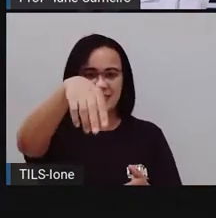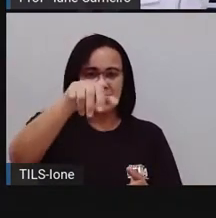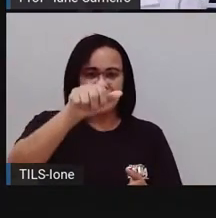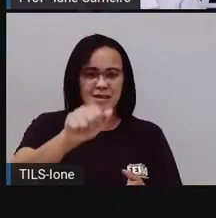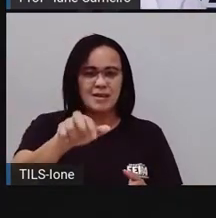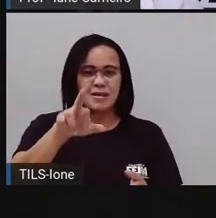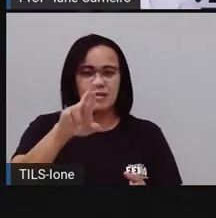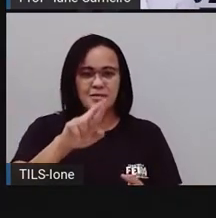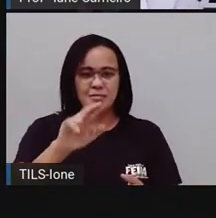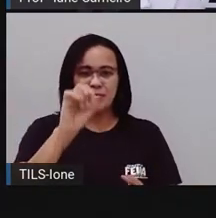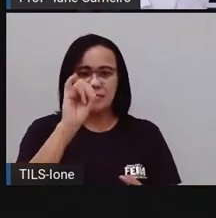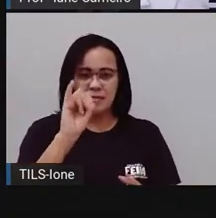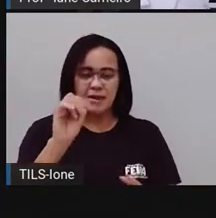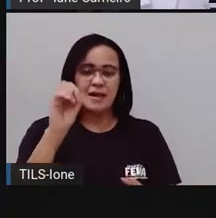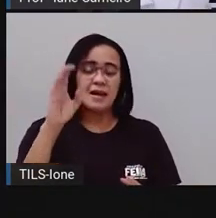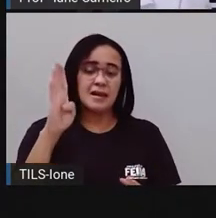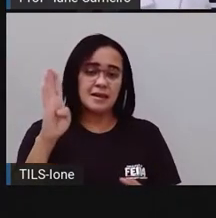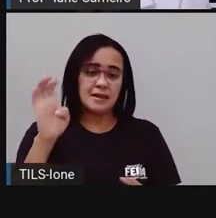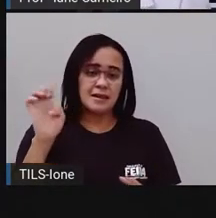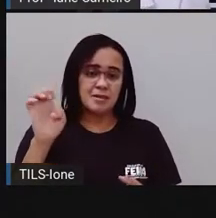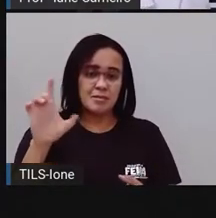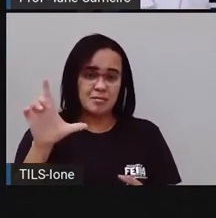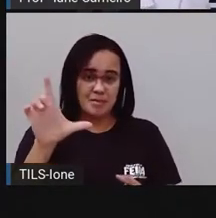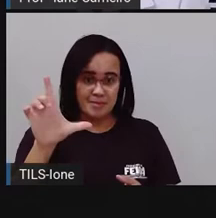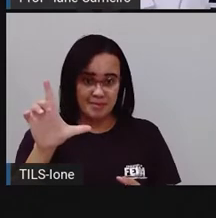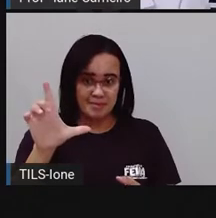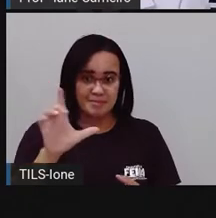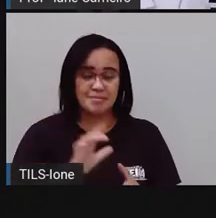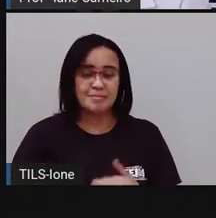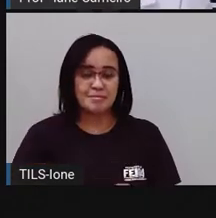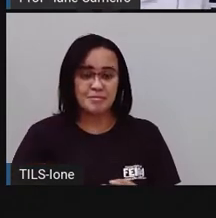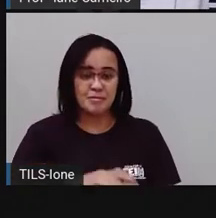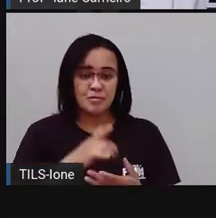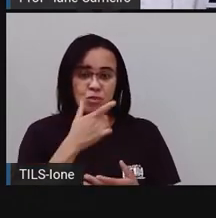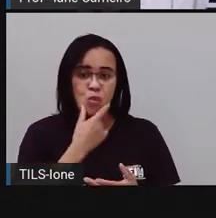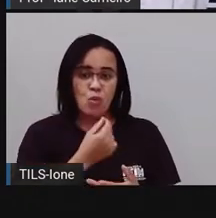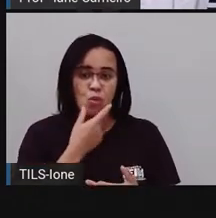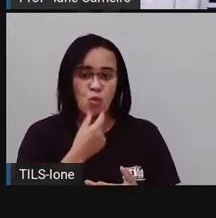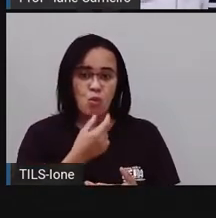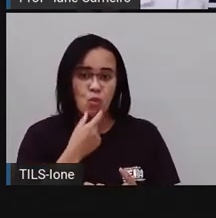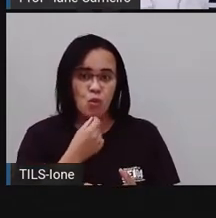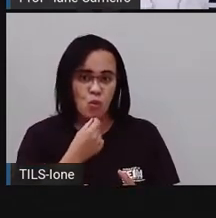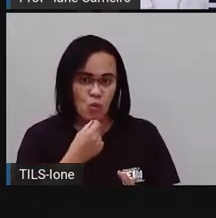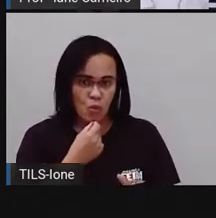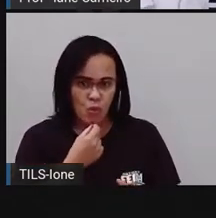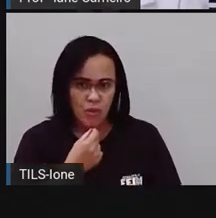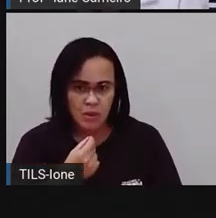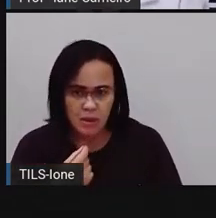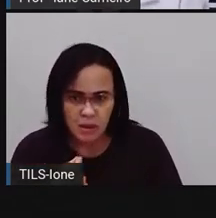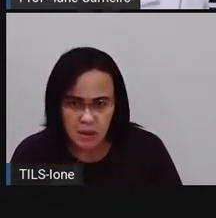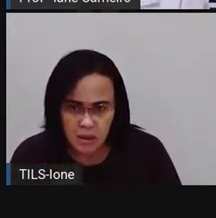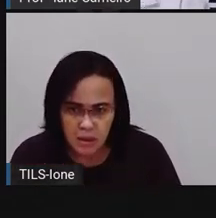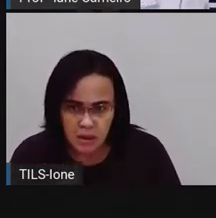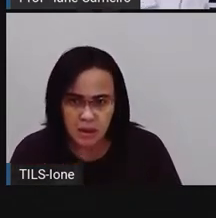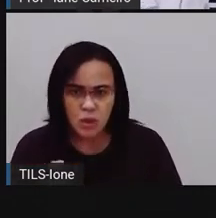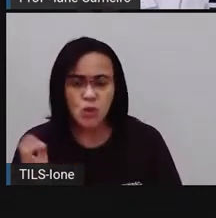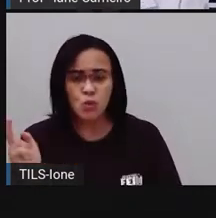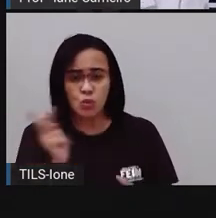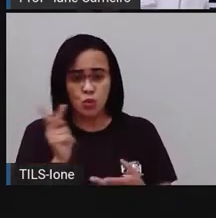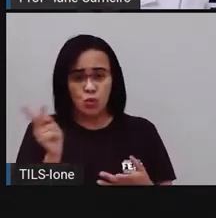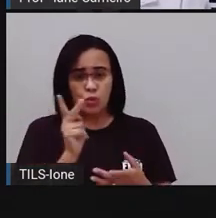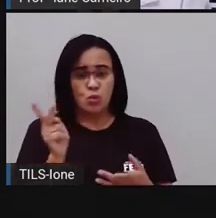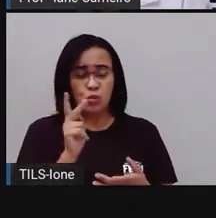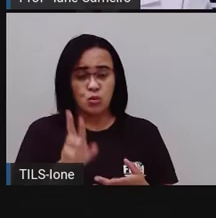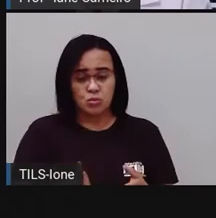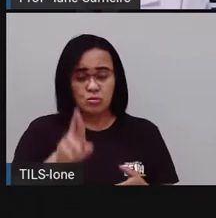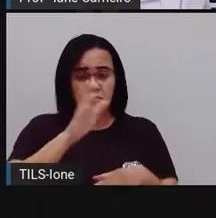Vamos lá. Quem escreveu o livro foi Pata Crua e Javier Solchaga, tá certo?